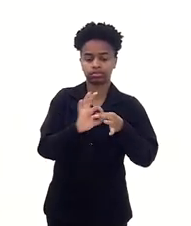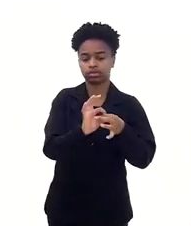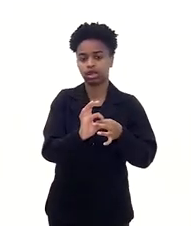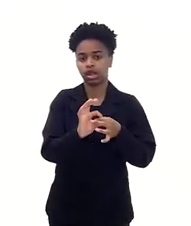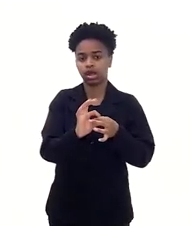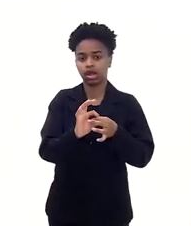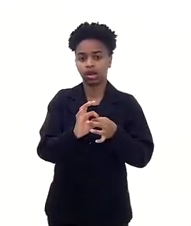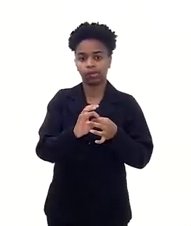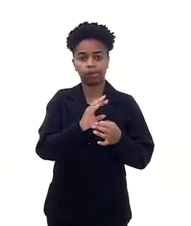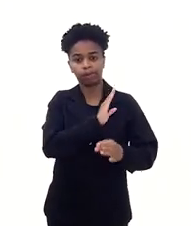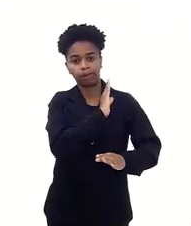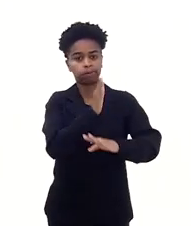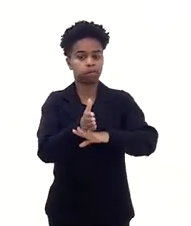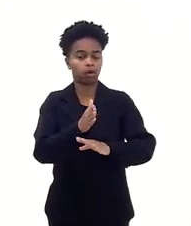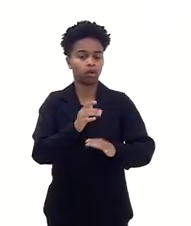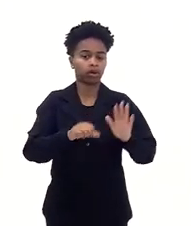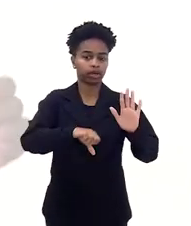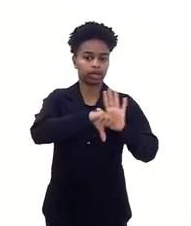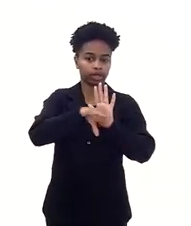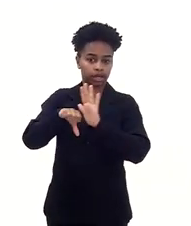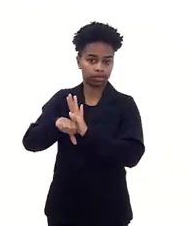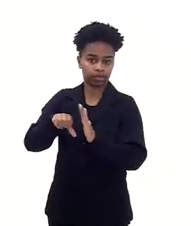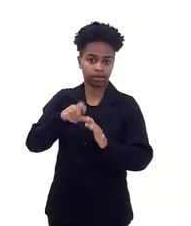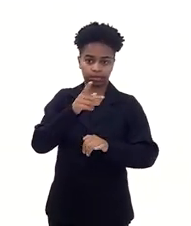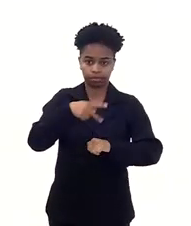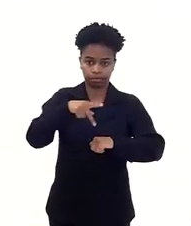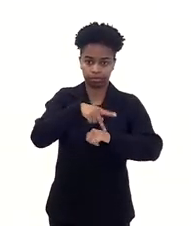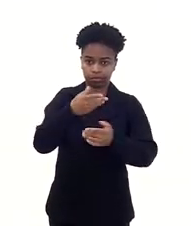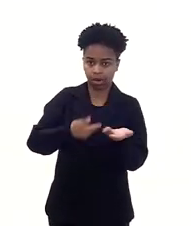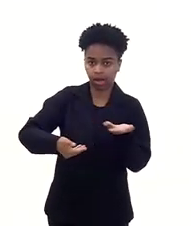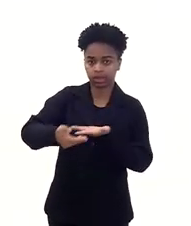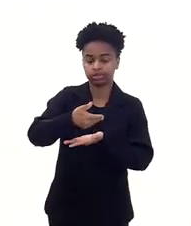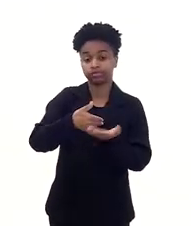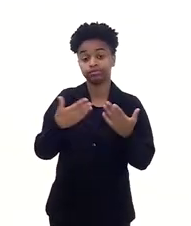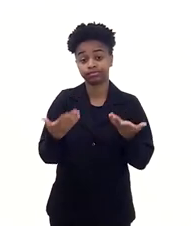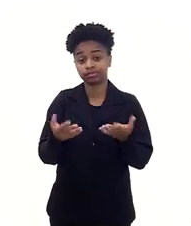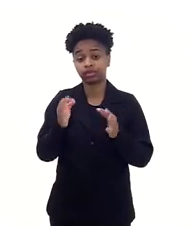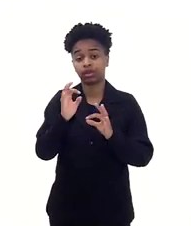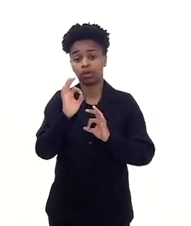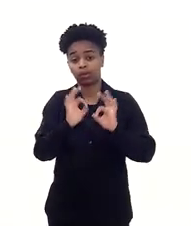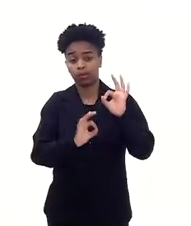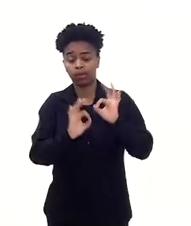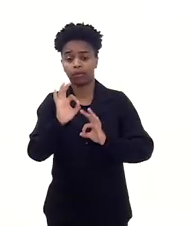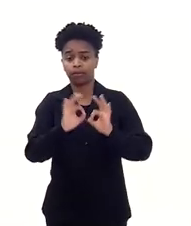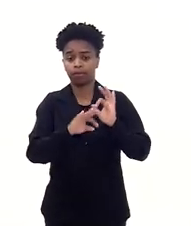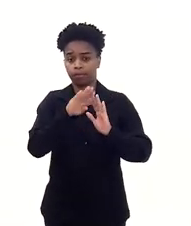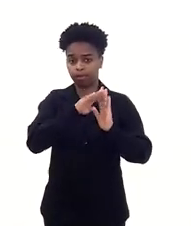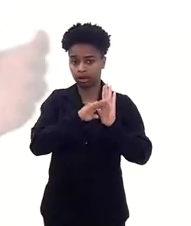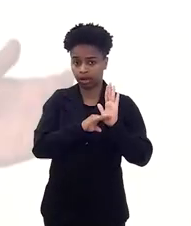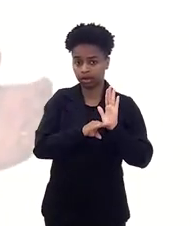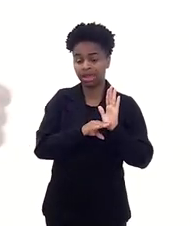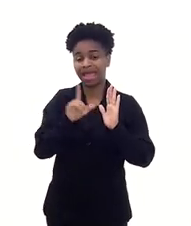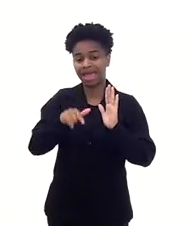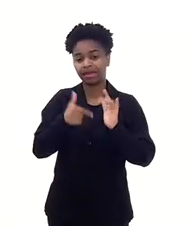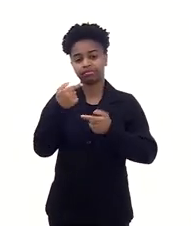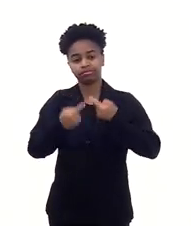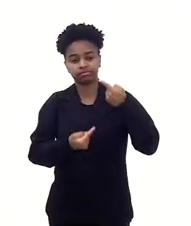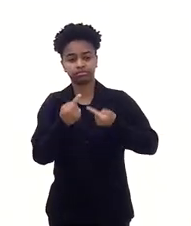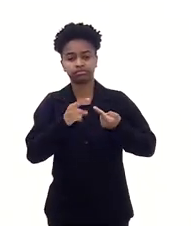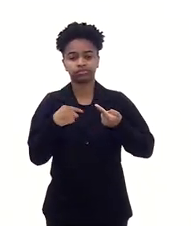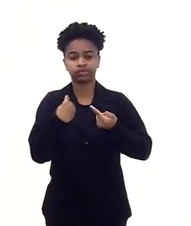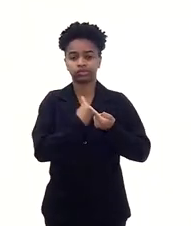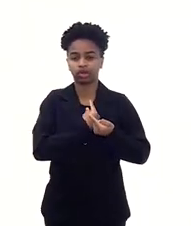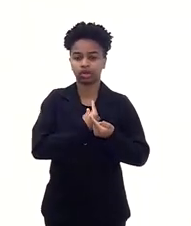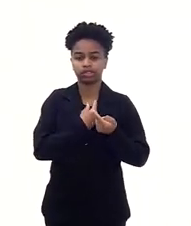ao Crime Transnacional. Então, esse plano, e aí esse é o debate, porque essa é a reivindicação que nós